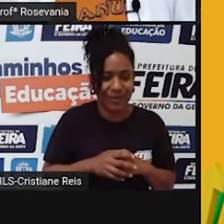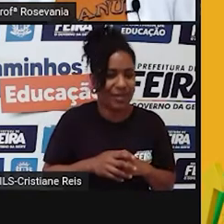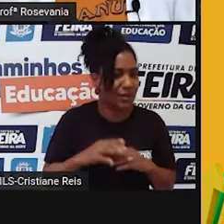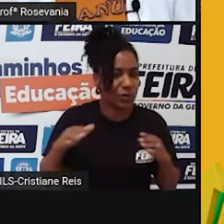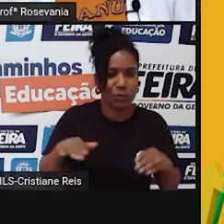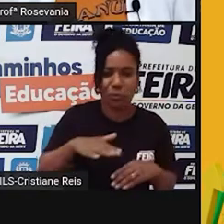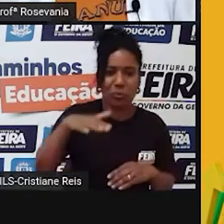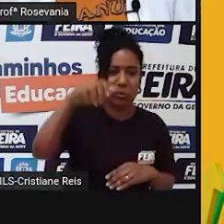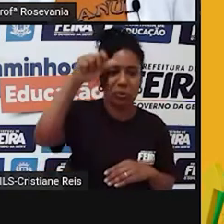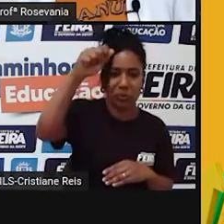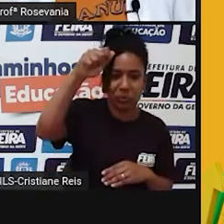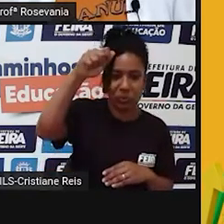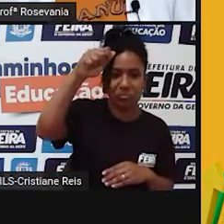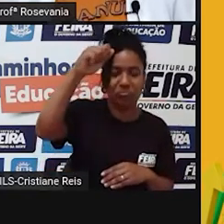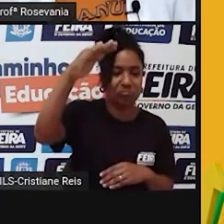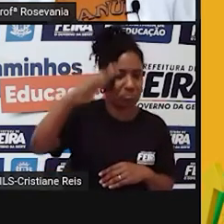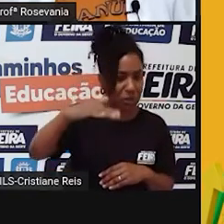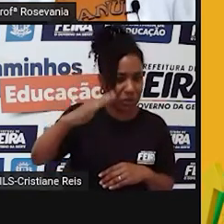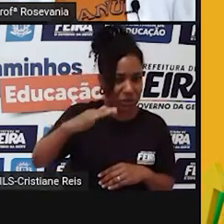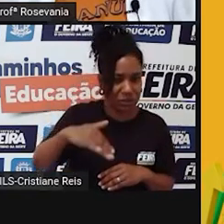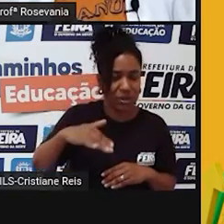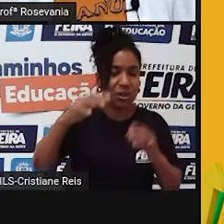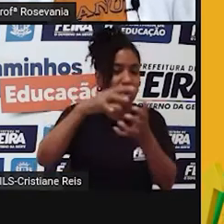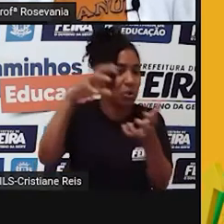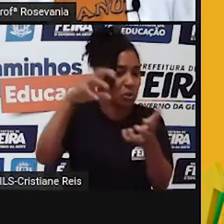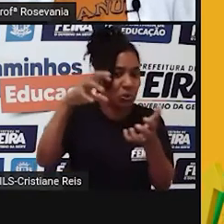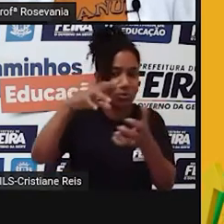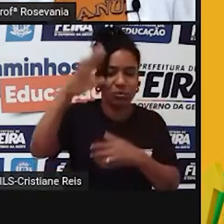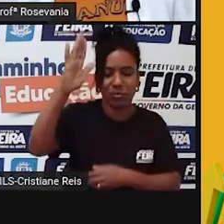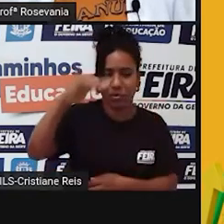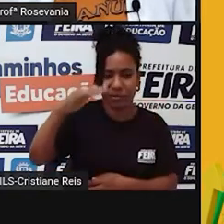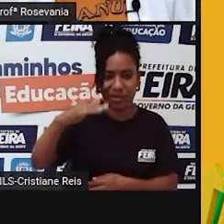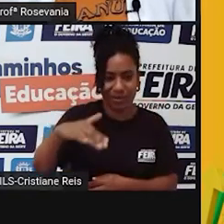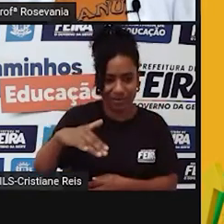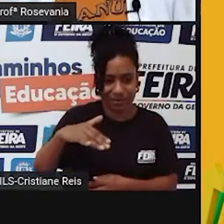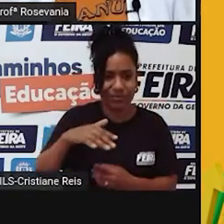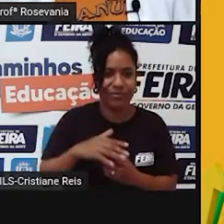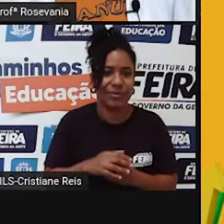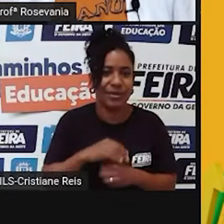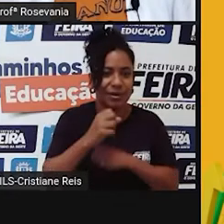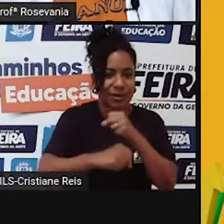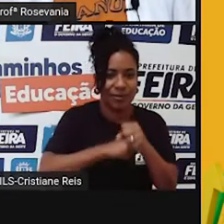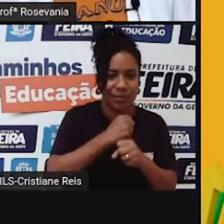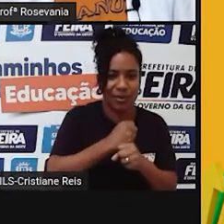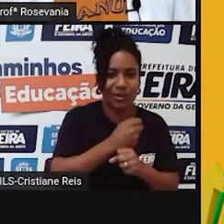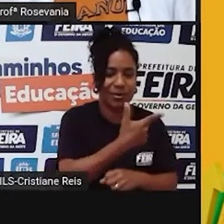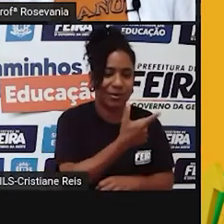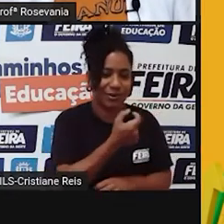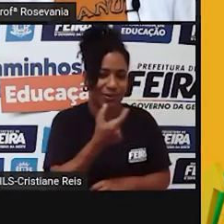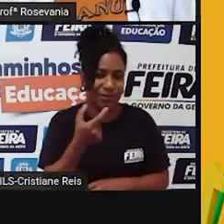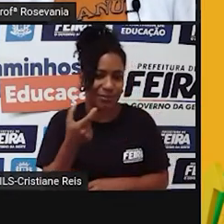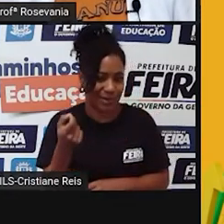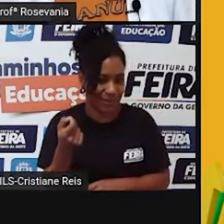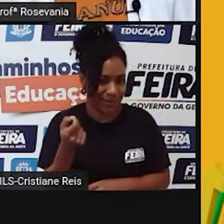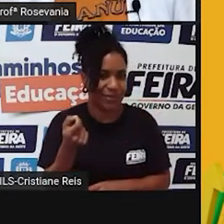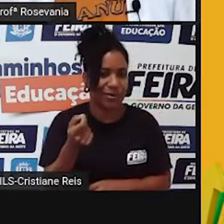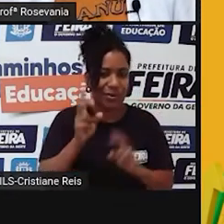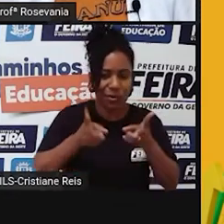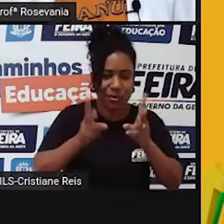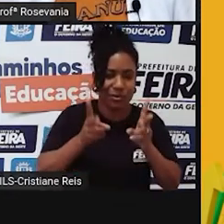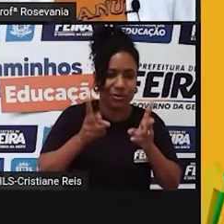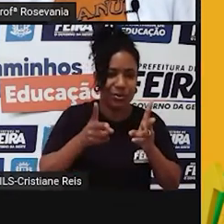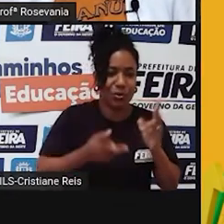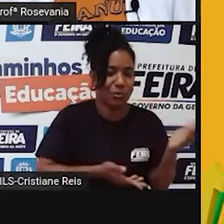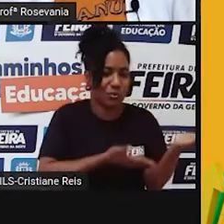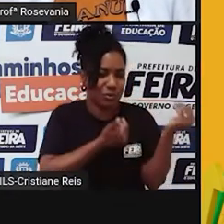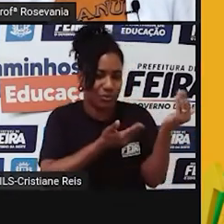parte, né, da população, tanto os adultos como os idosos. Isso prevaleceu em 2000, mas teve uma mudança.